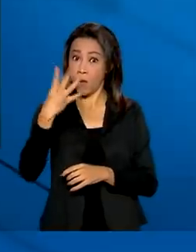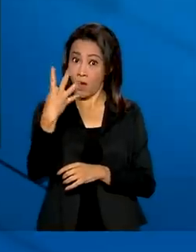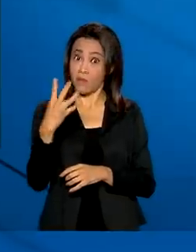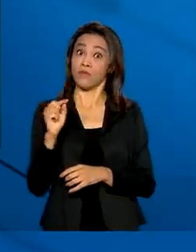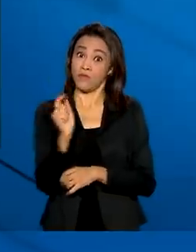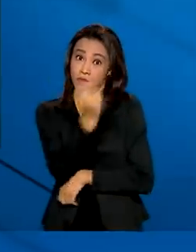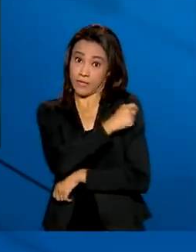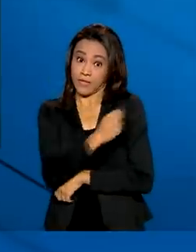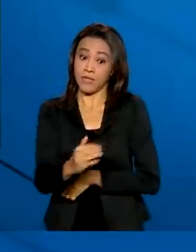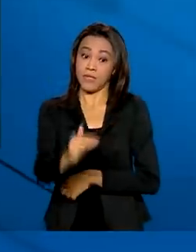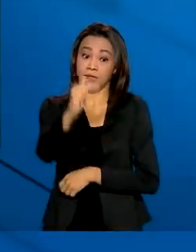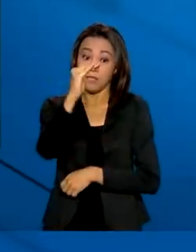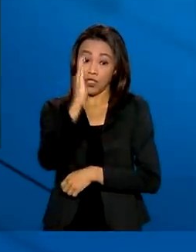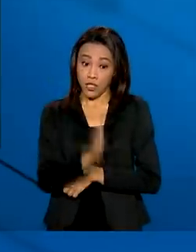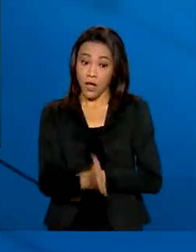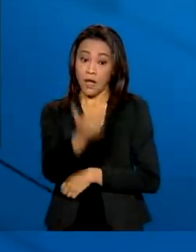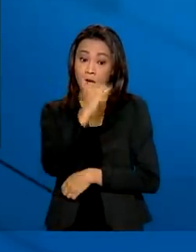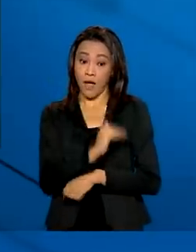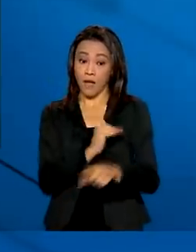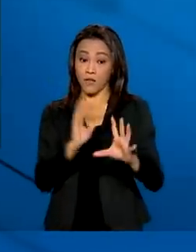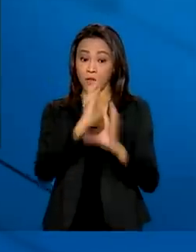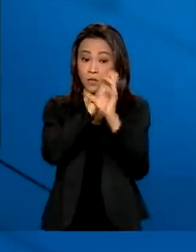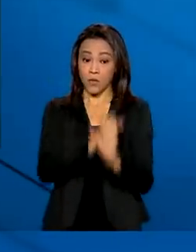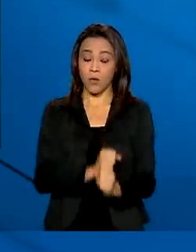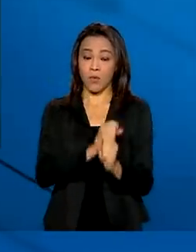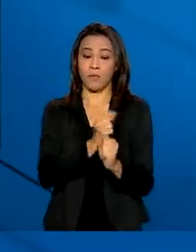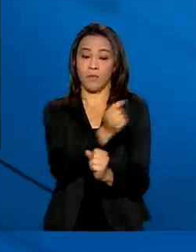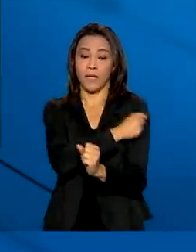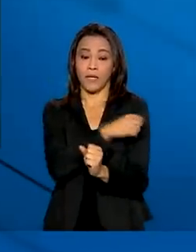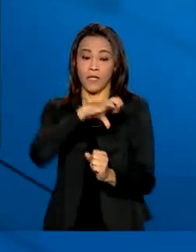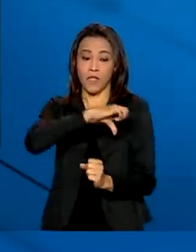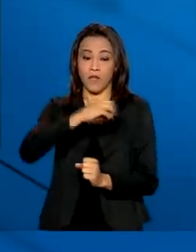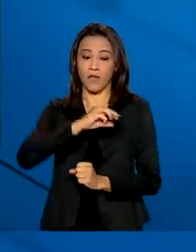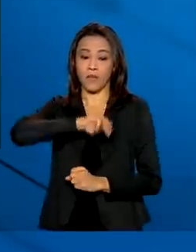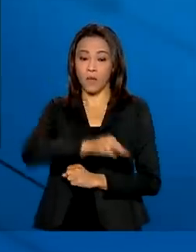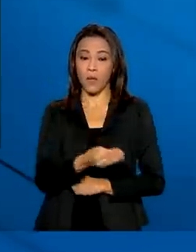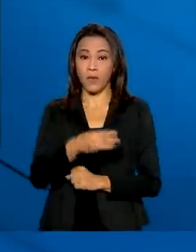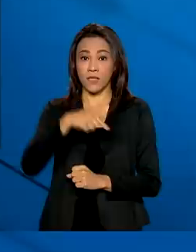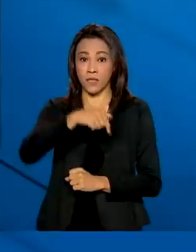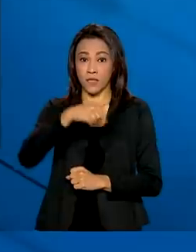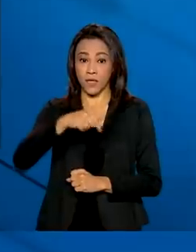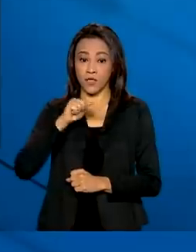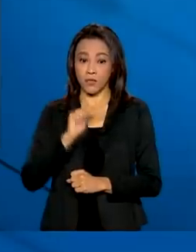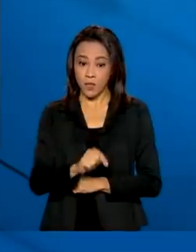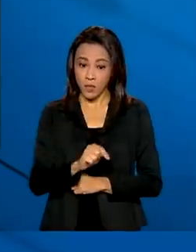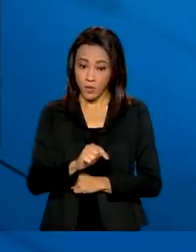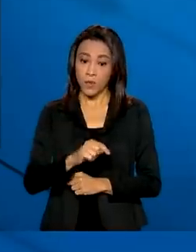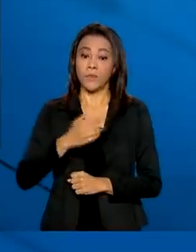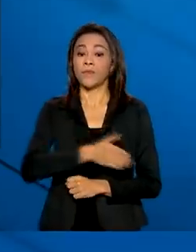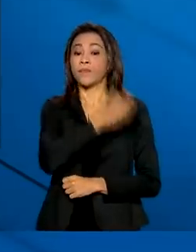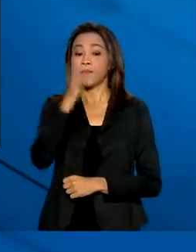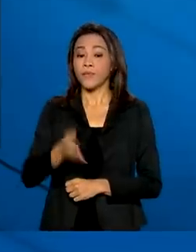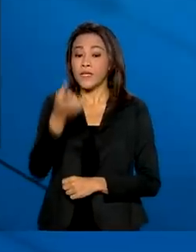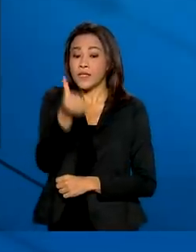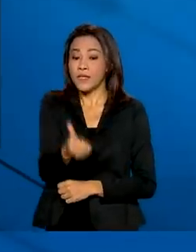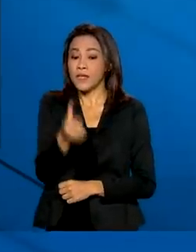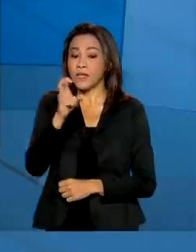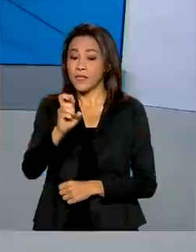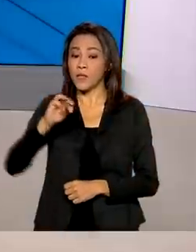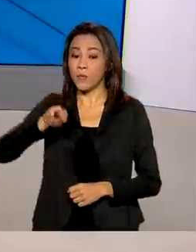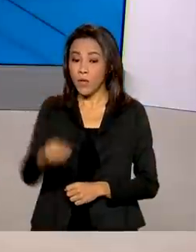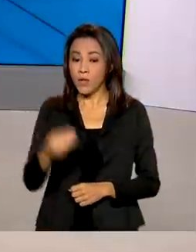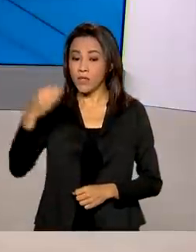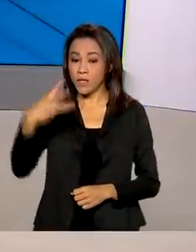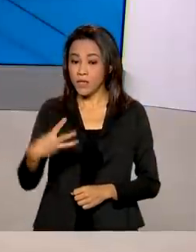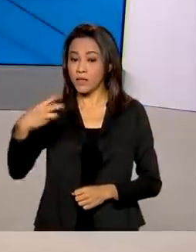vacinas. As doses aplicadas somam 90 milhões e 77 mil. 65 milhões 339